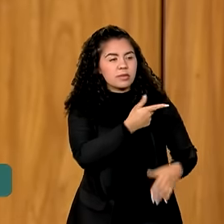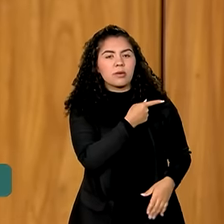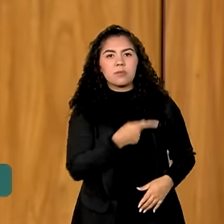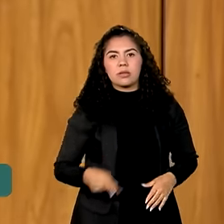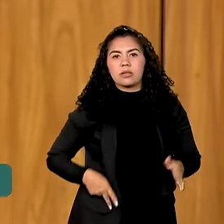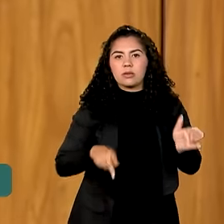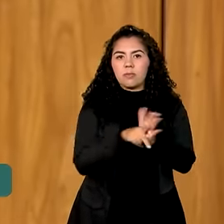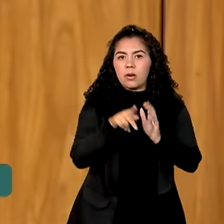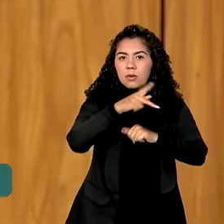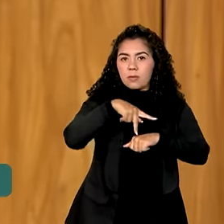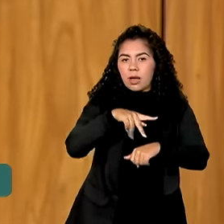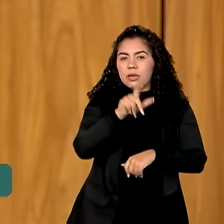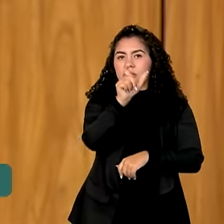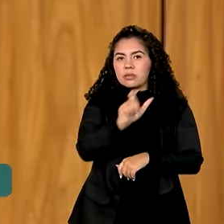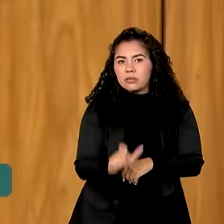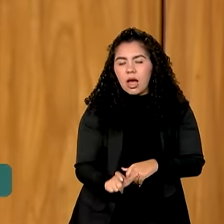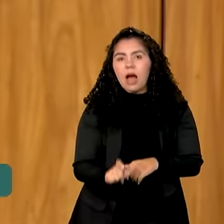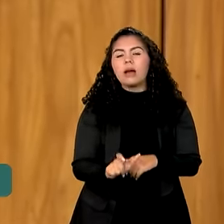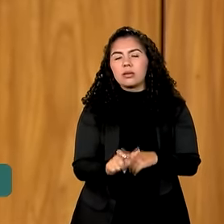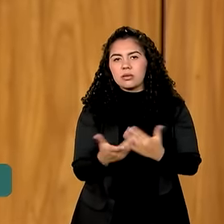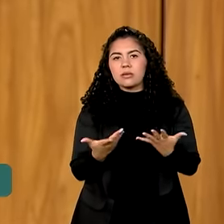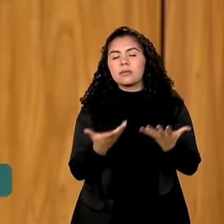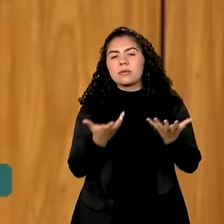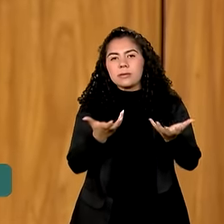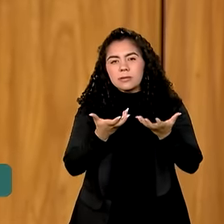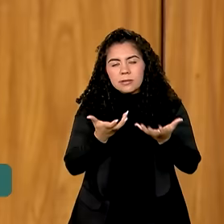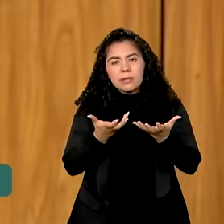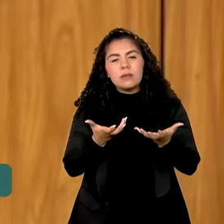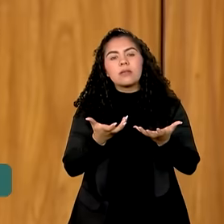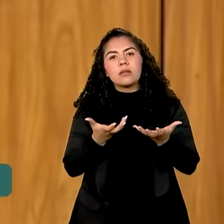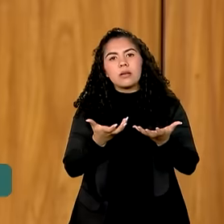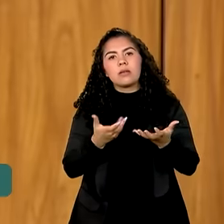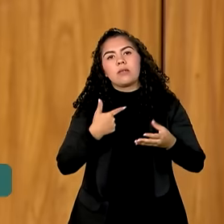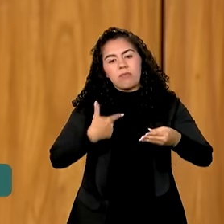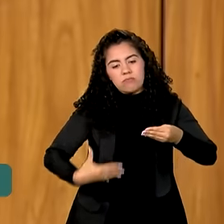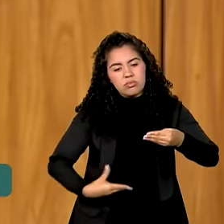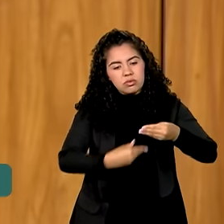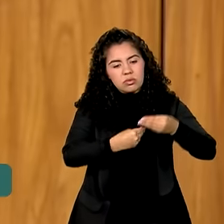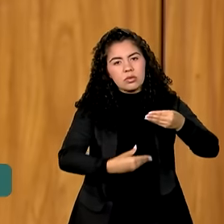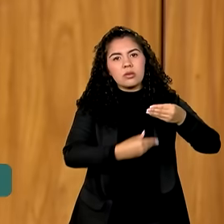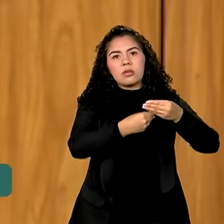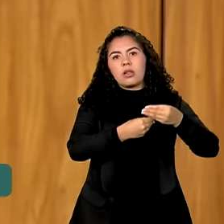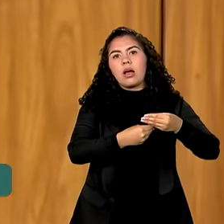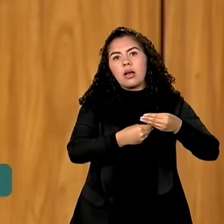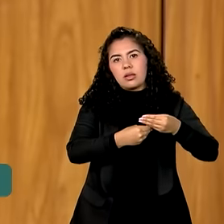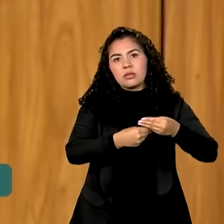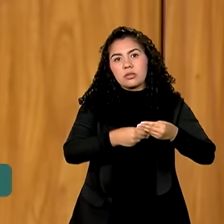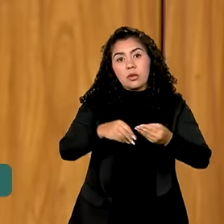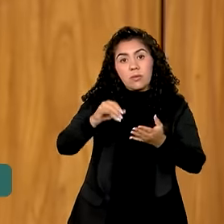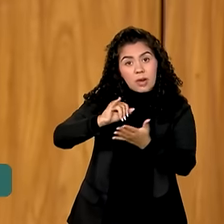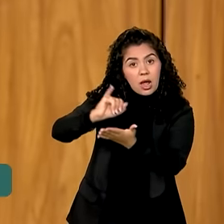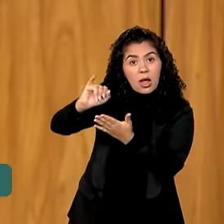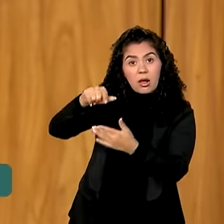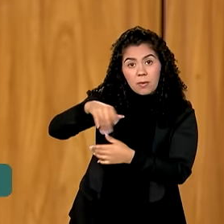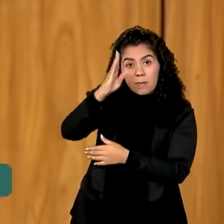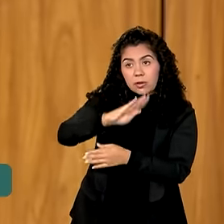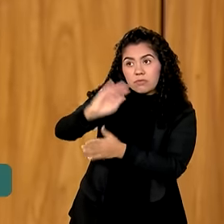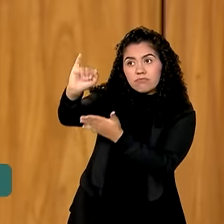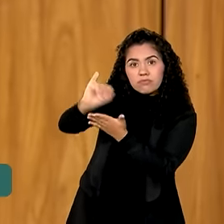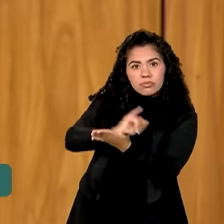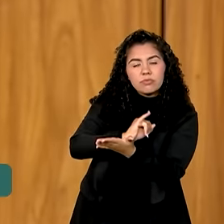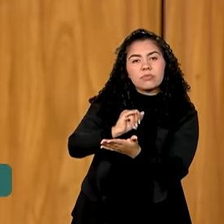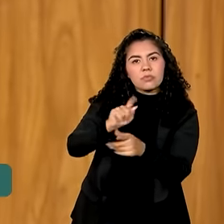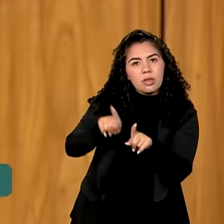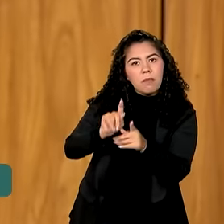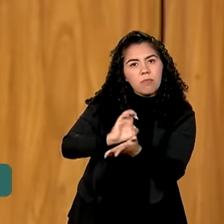diversificar a pauta e incrementar as exportações brasileiras. A retomada